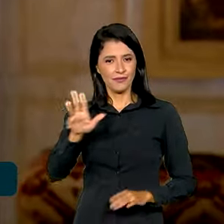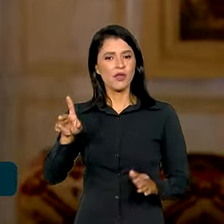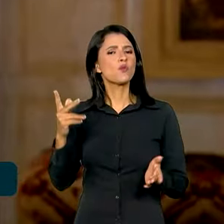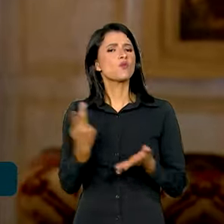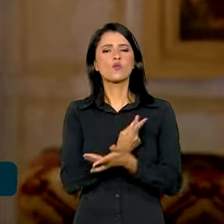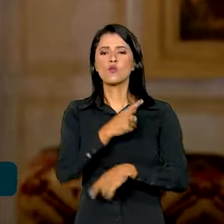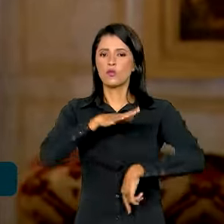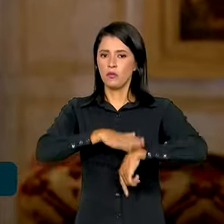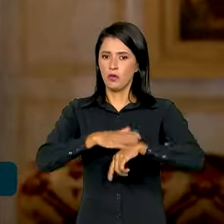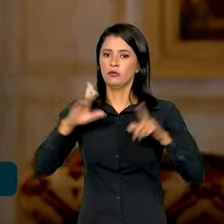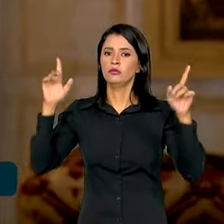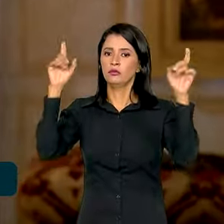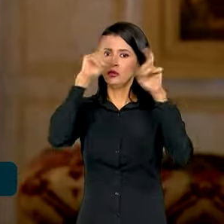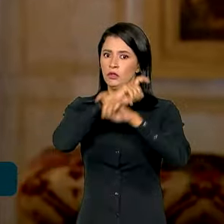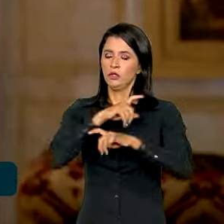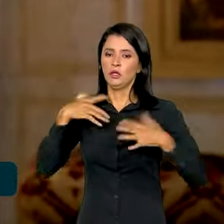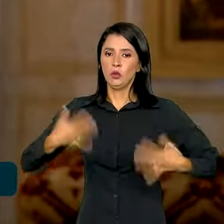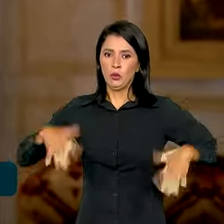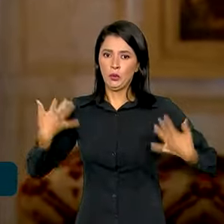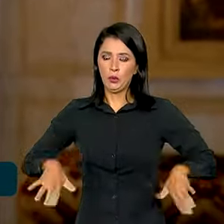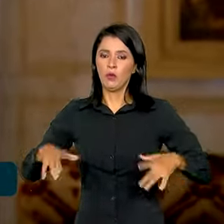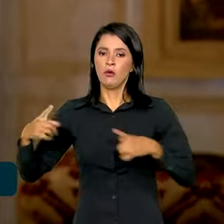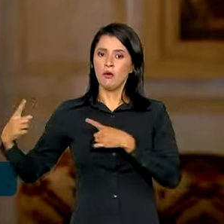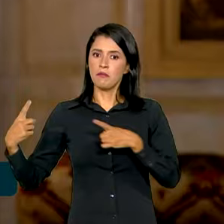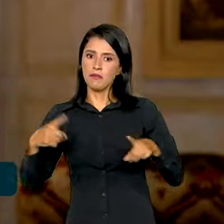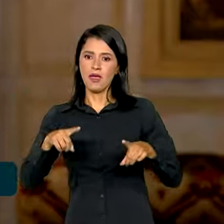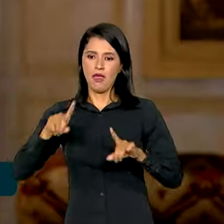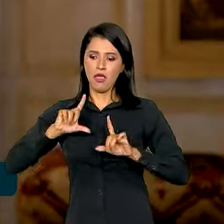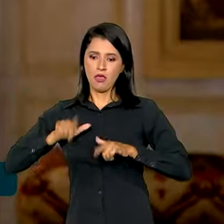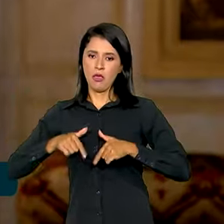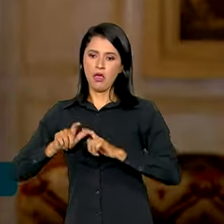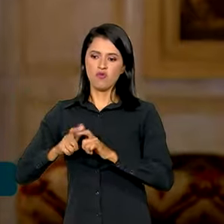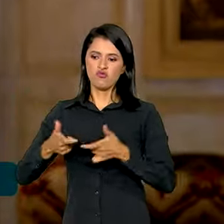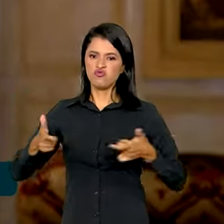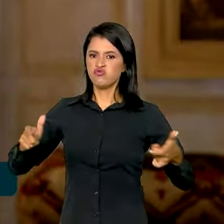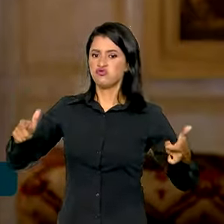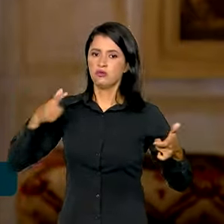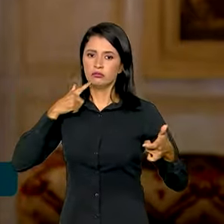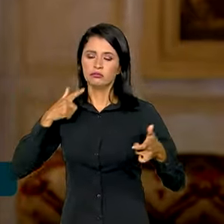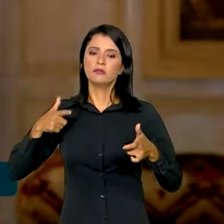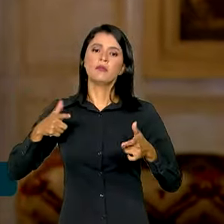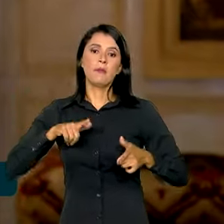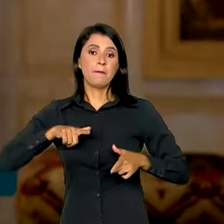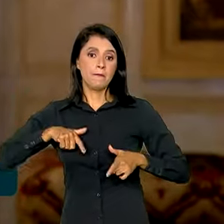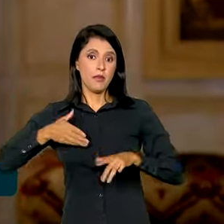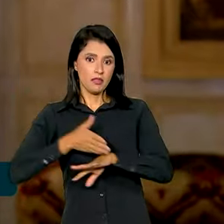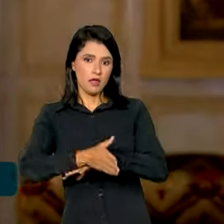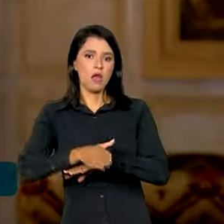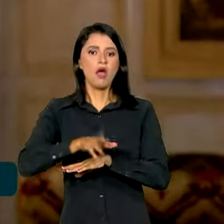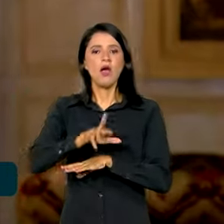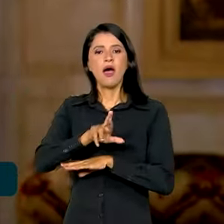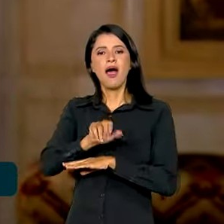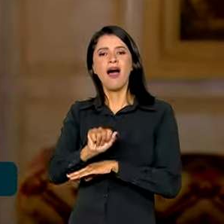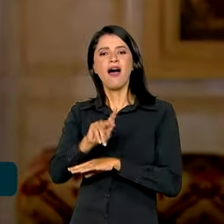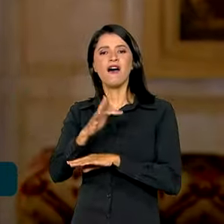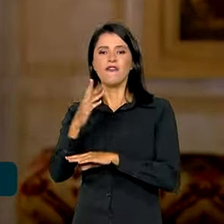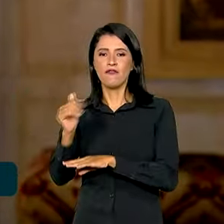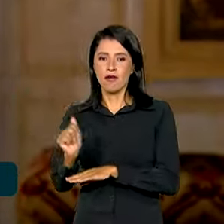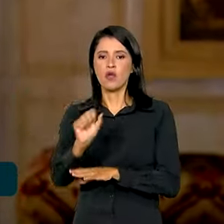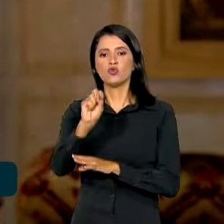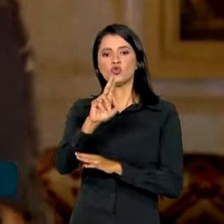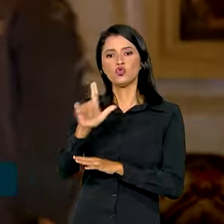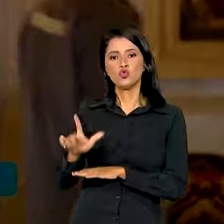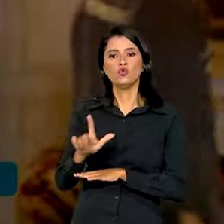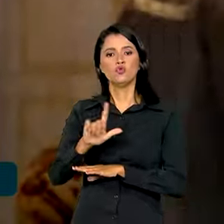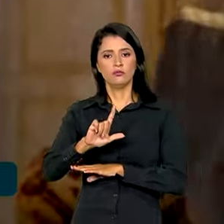momento de tensão na região, com a ameaça de Israel de ampliar suas operações militares em Rafah, no sul de Gaza.